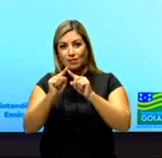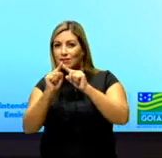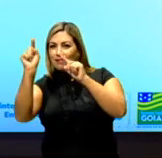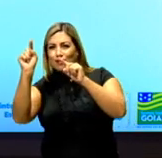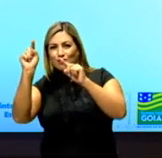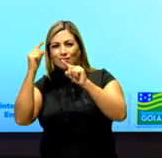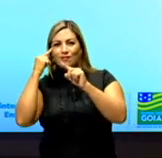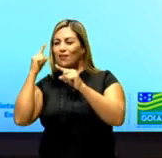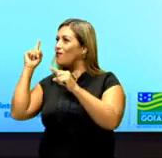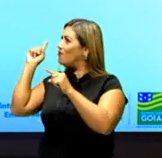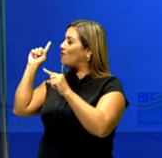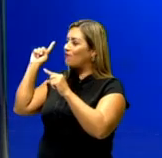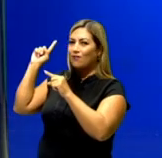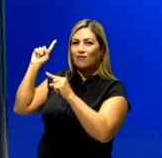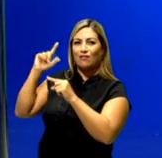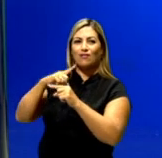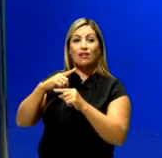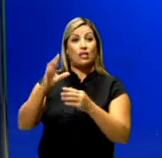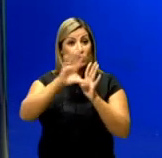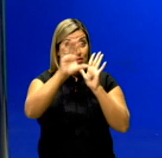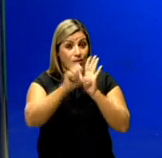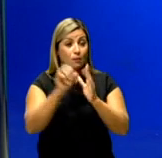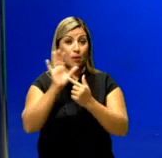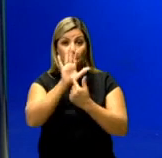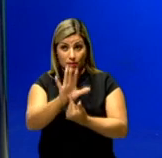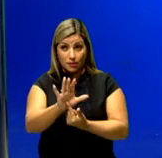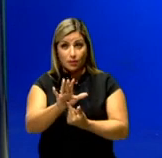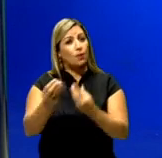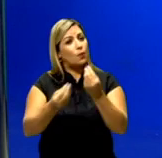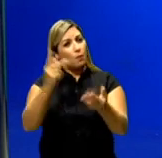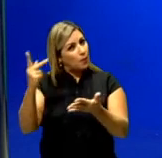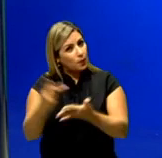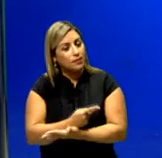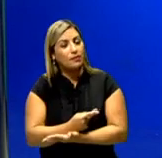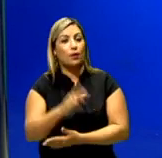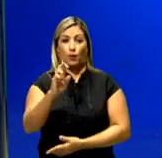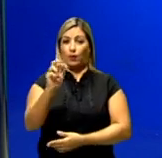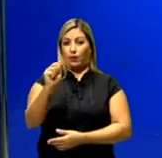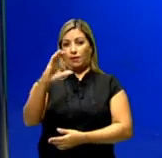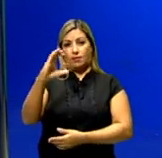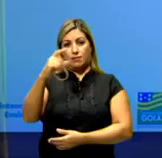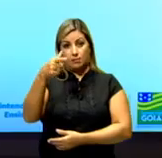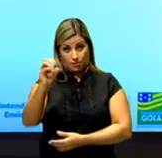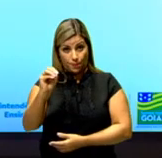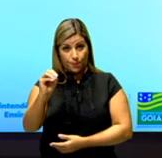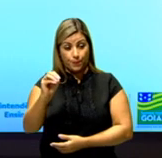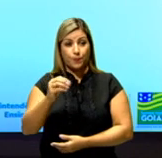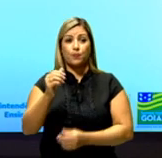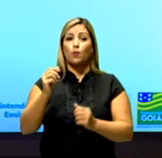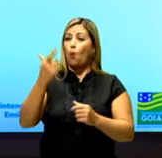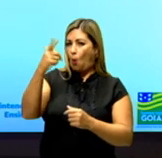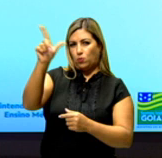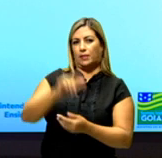bem aqui no cantinho. Então esses símbolos nos indicam como ocorreu essa reação. Outra que podemos ver é essa